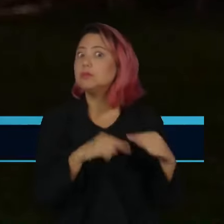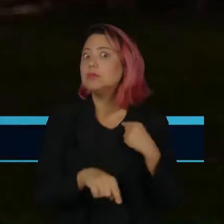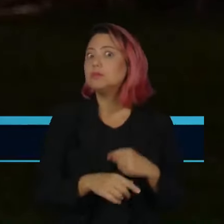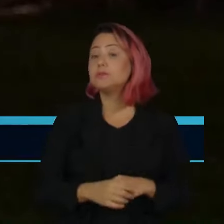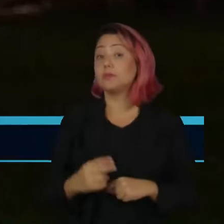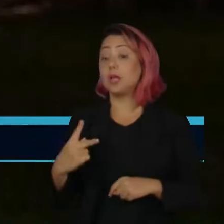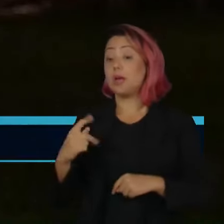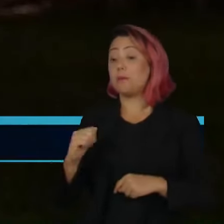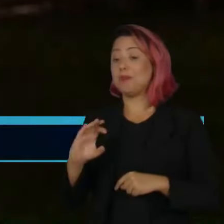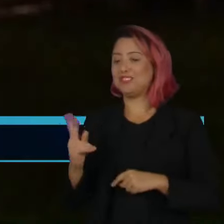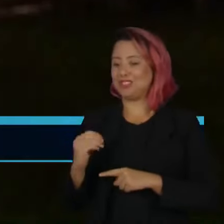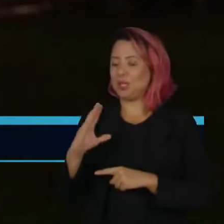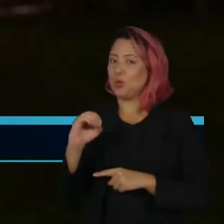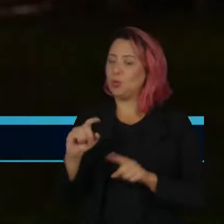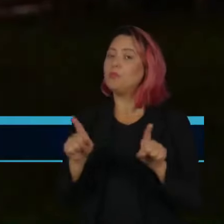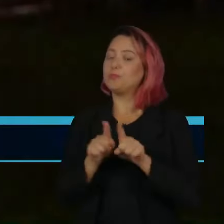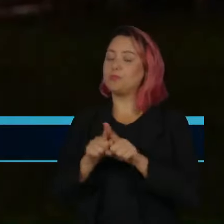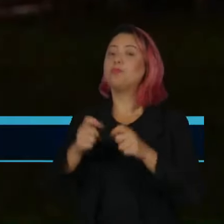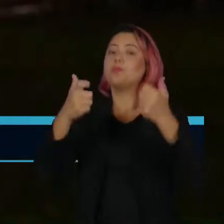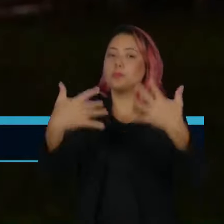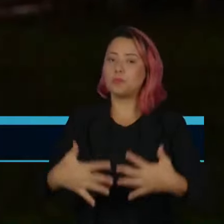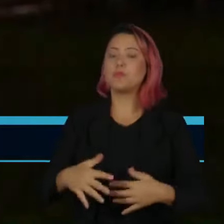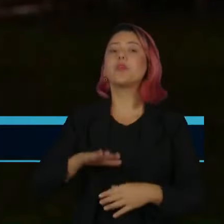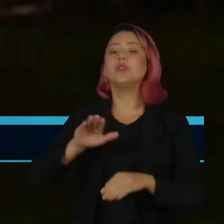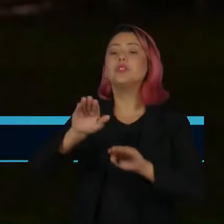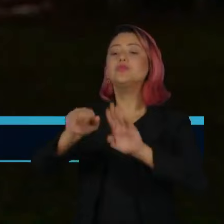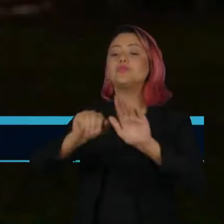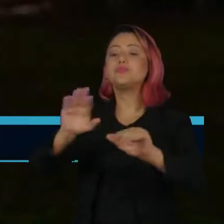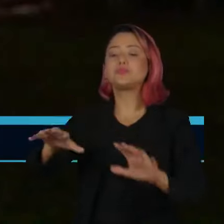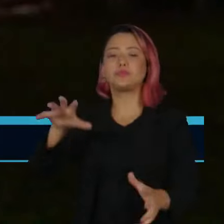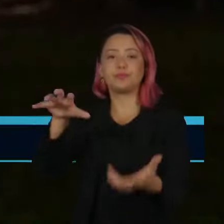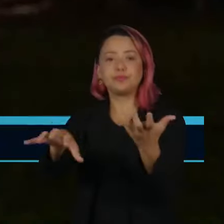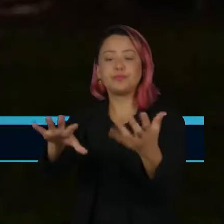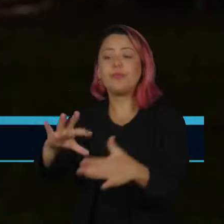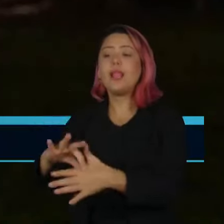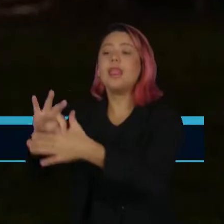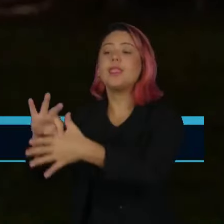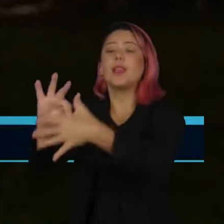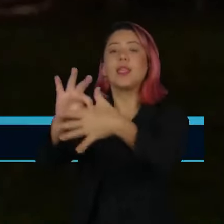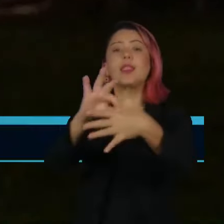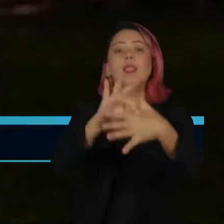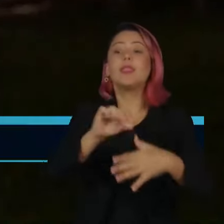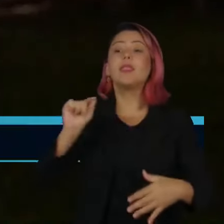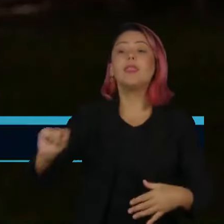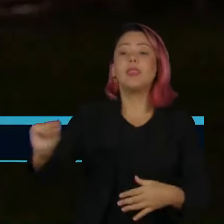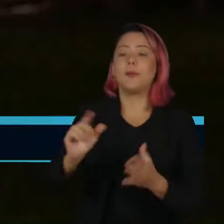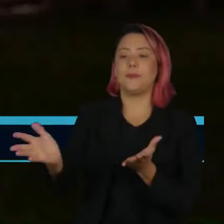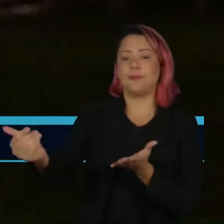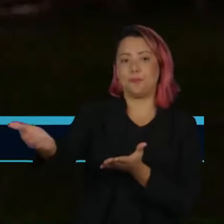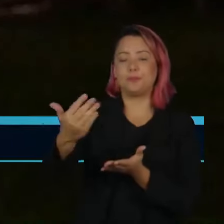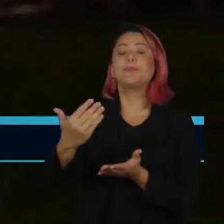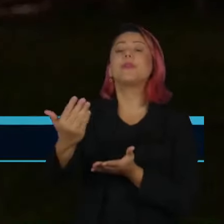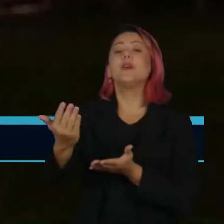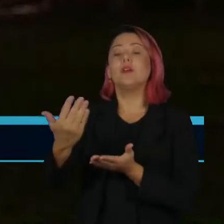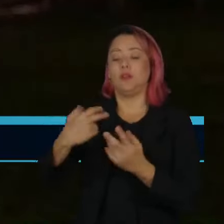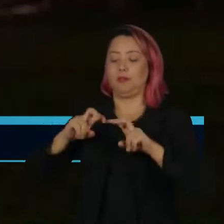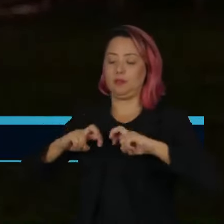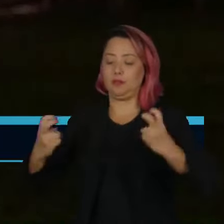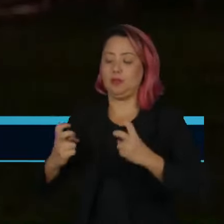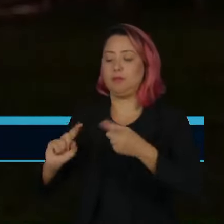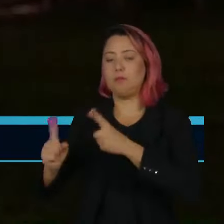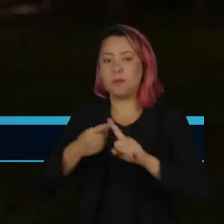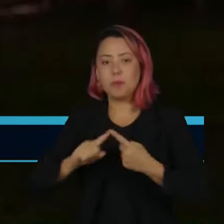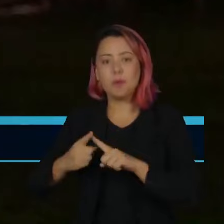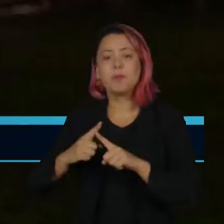afirmou ainda que vai se reunir com os líderes do Congresso para debater o assunto, o que deve acontecer nos primeiros